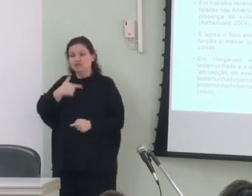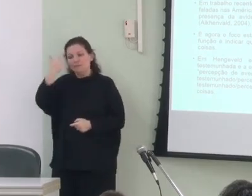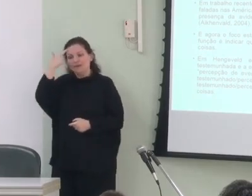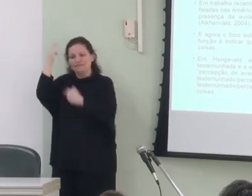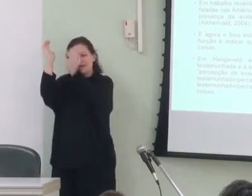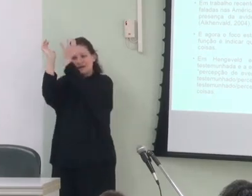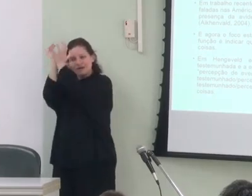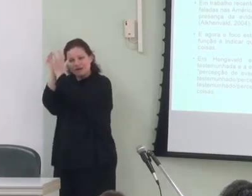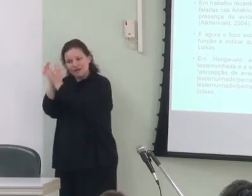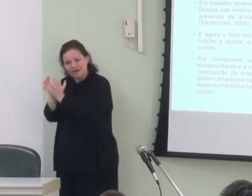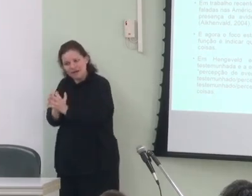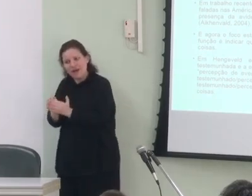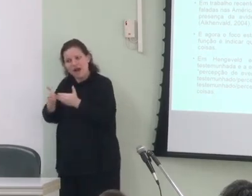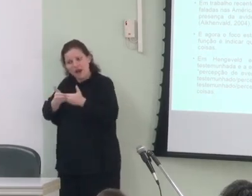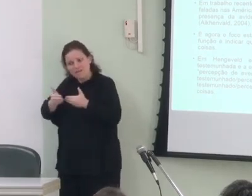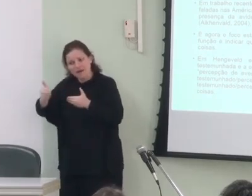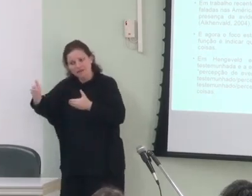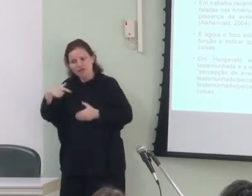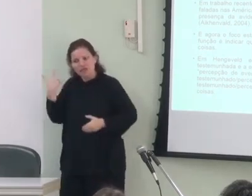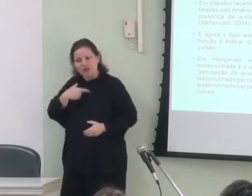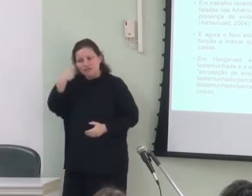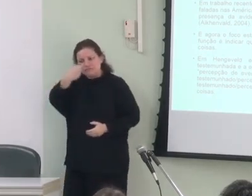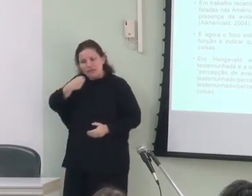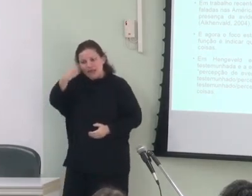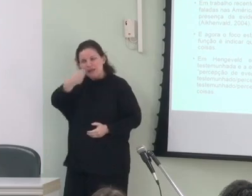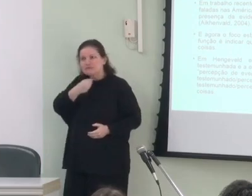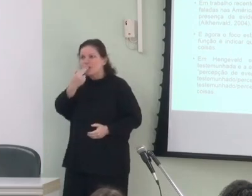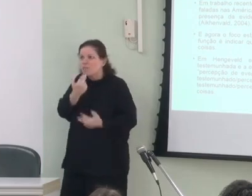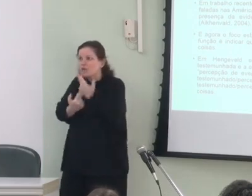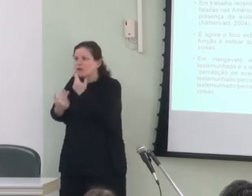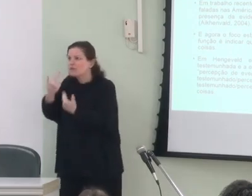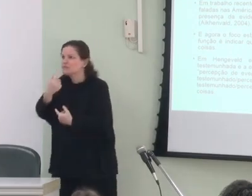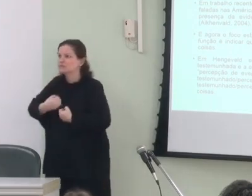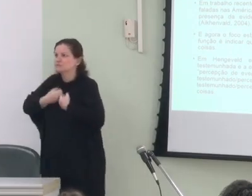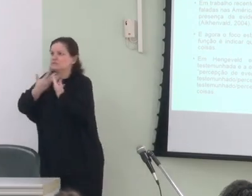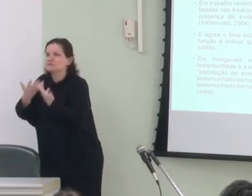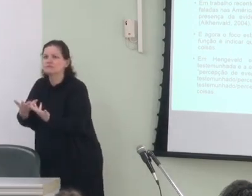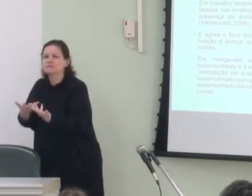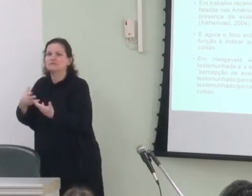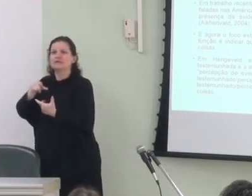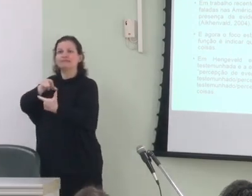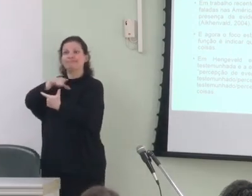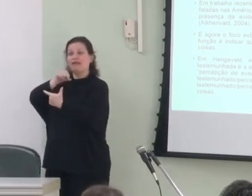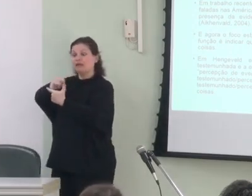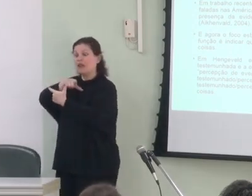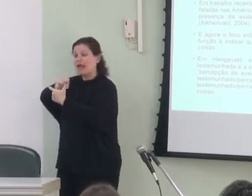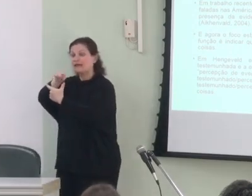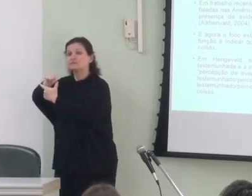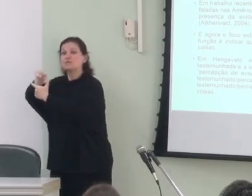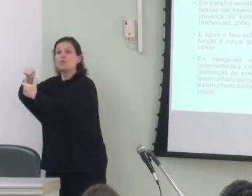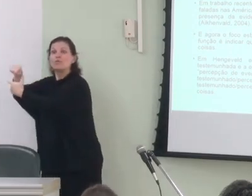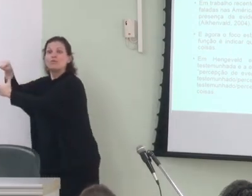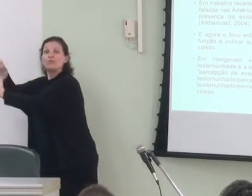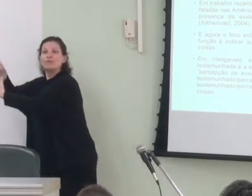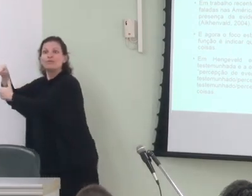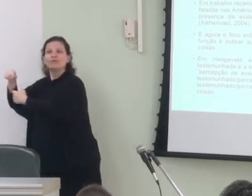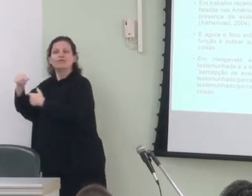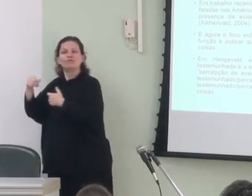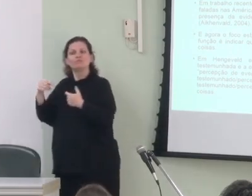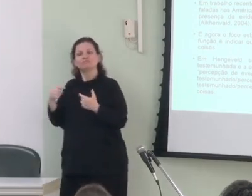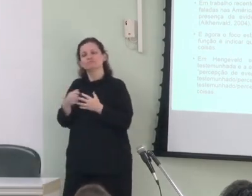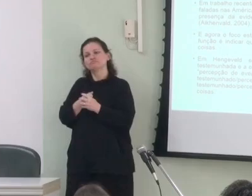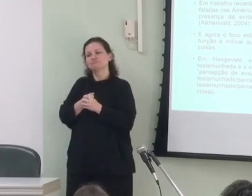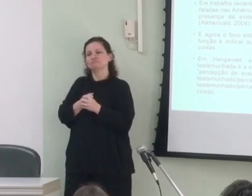categorias a partir da nossa experiência com línguas de expressão lexical então em Ringeveld